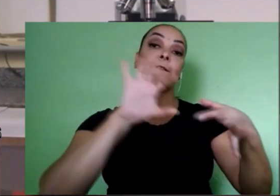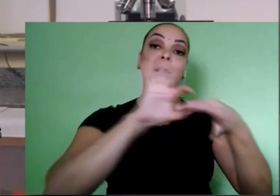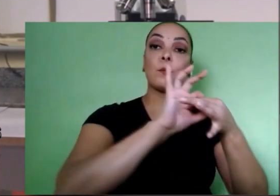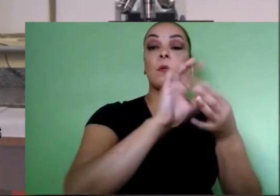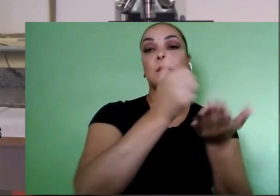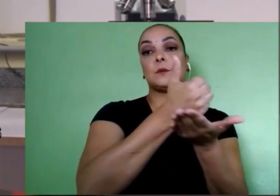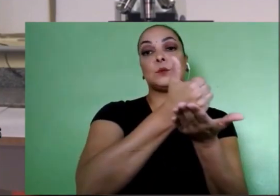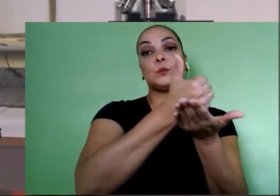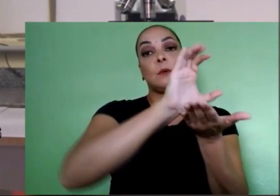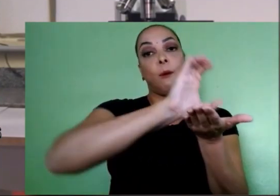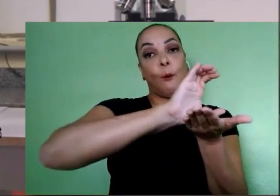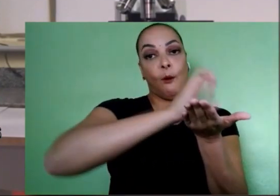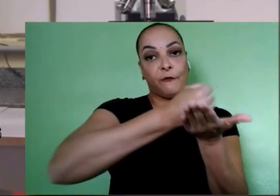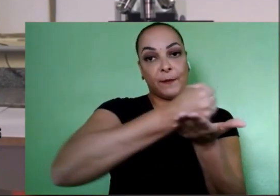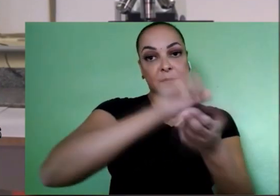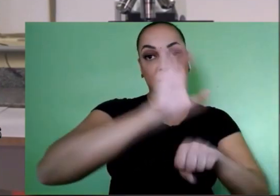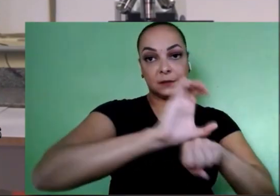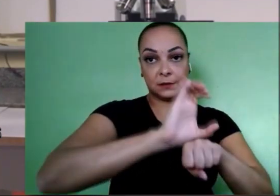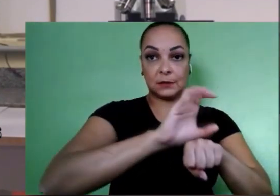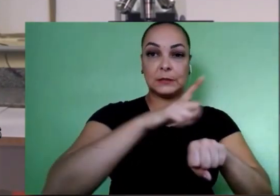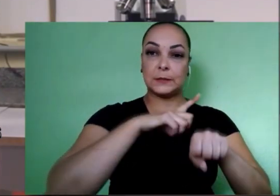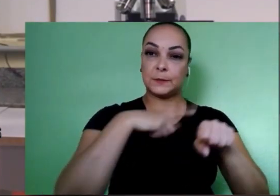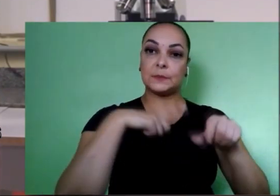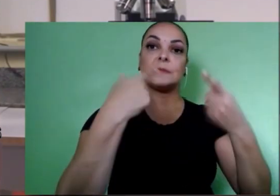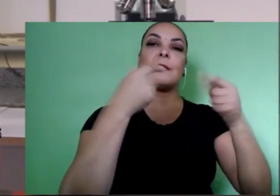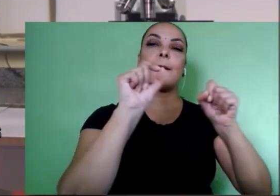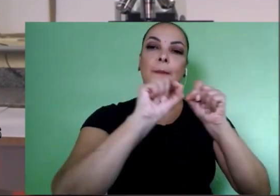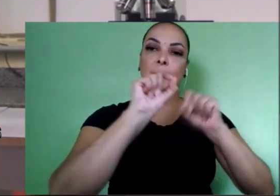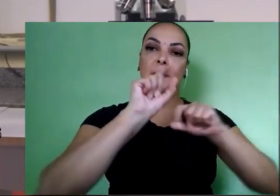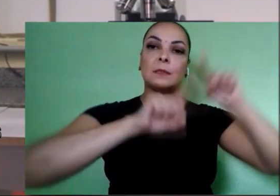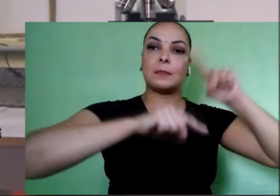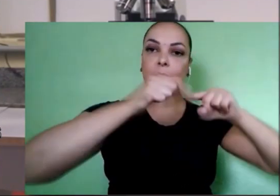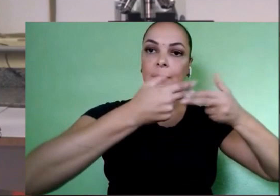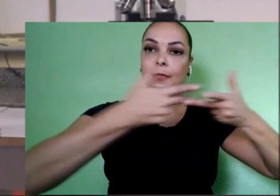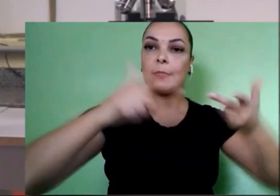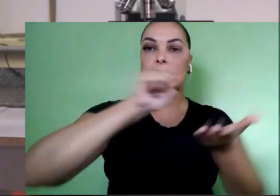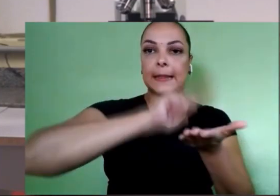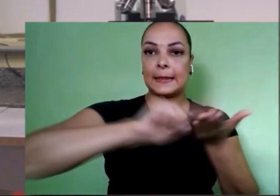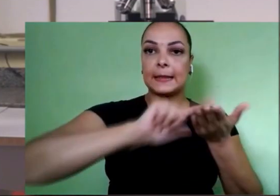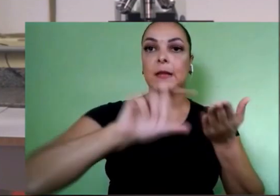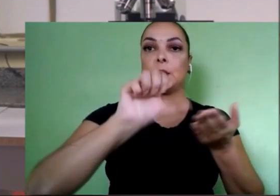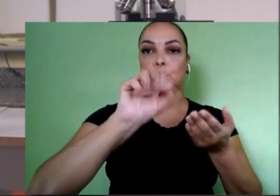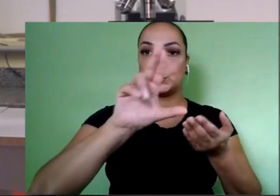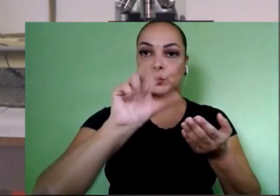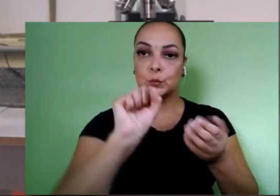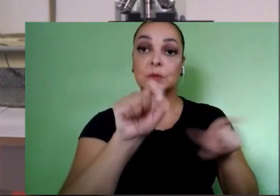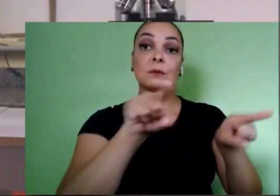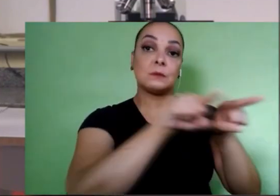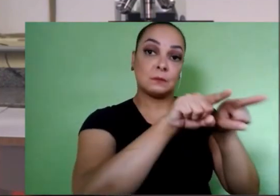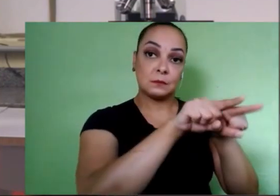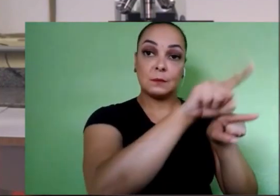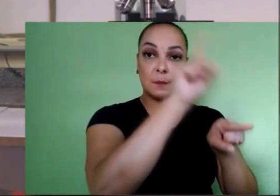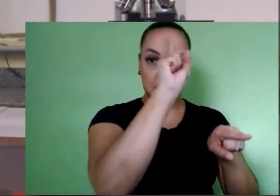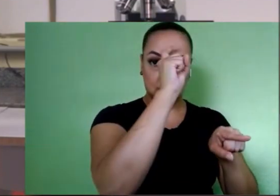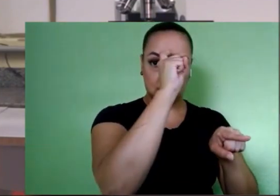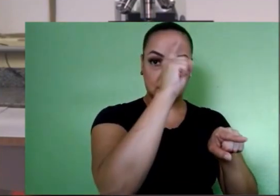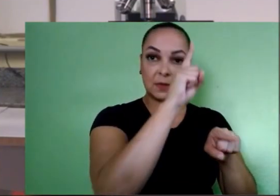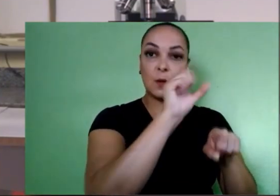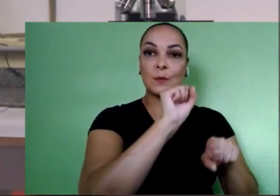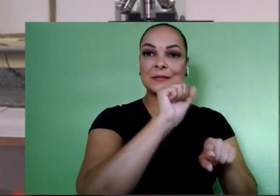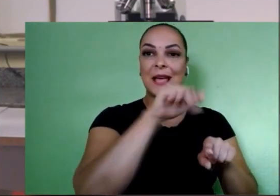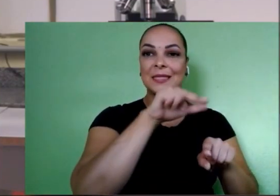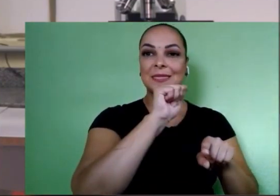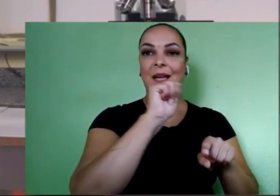serviço de preparação de antissépticos para o Sistema Único de Saúde e para o Hospital Santa Casa de Caridade de Uruguaiana,